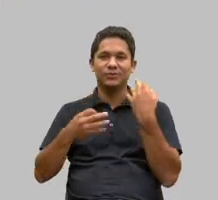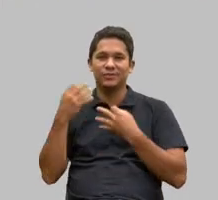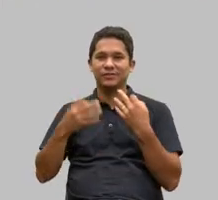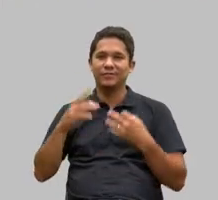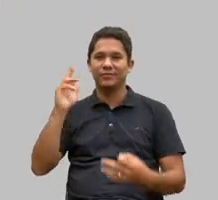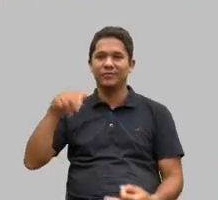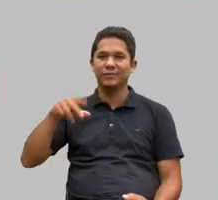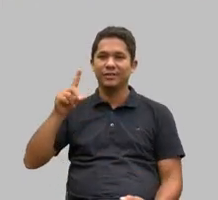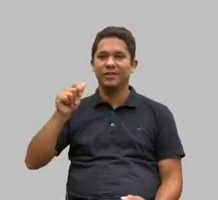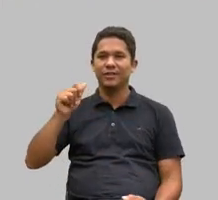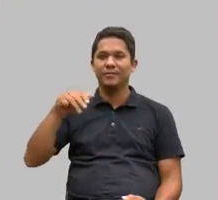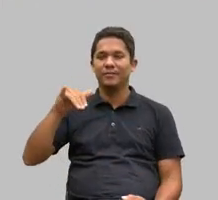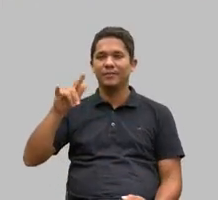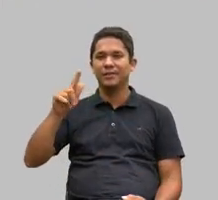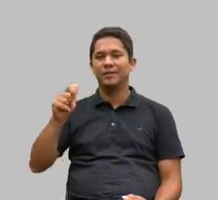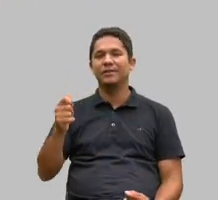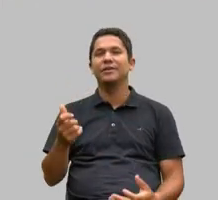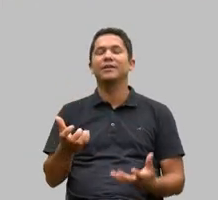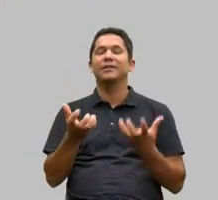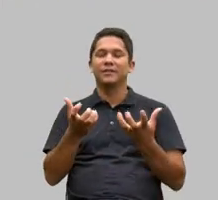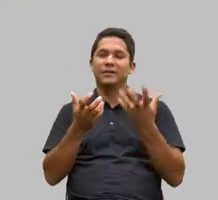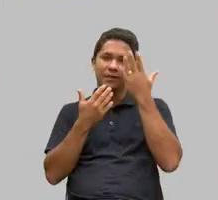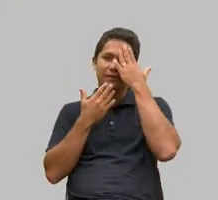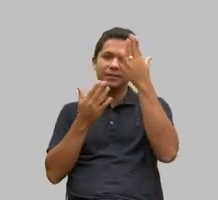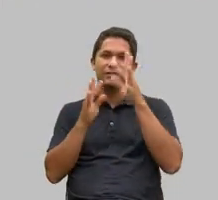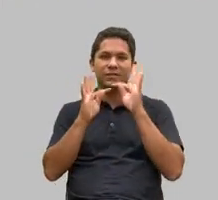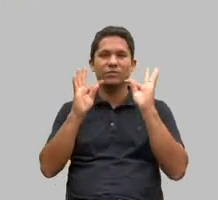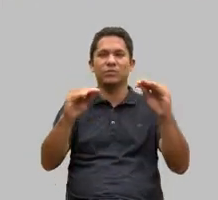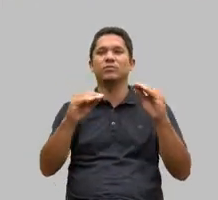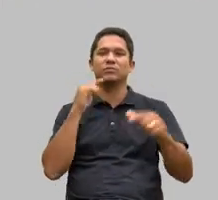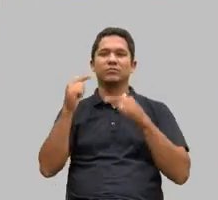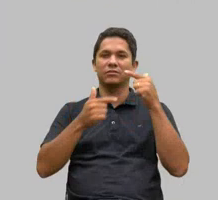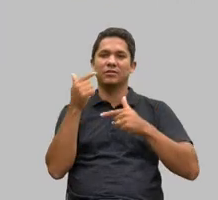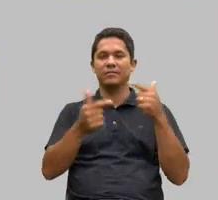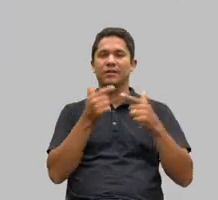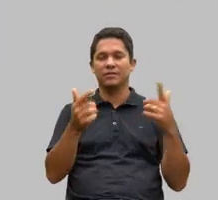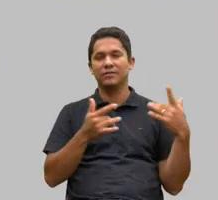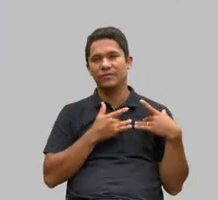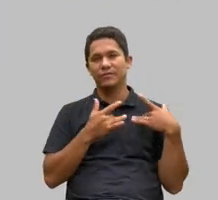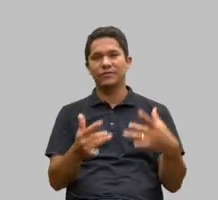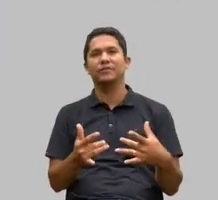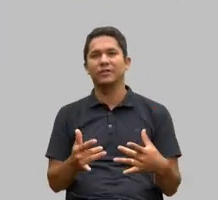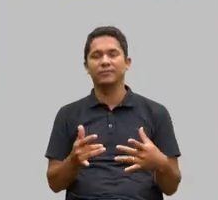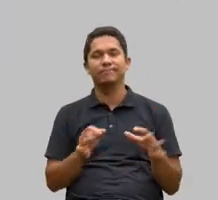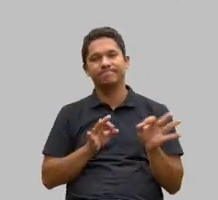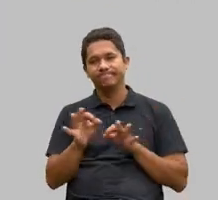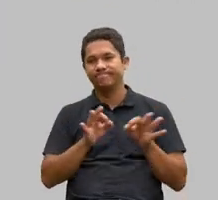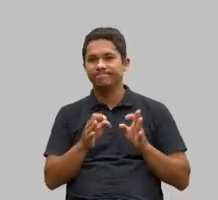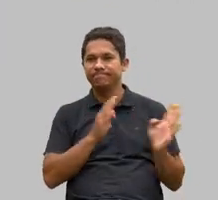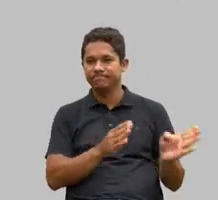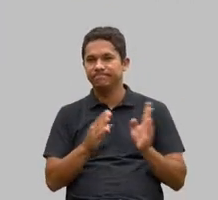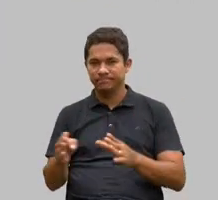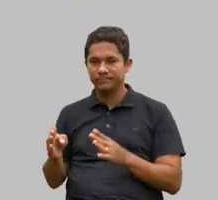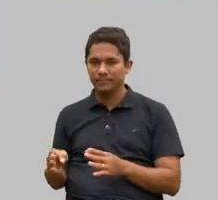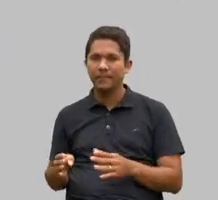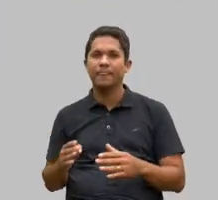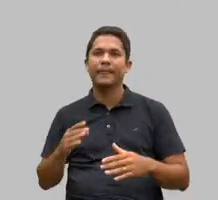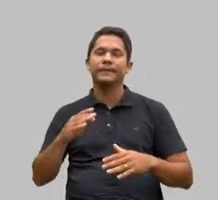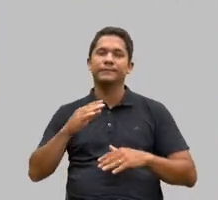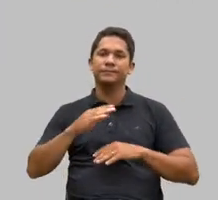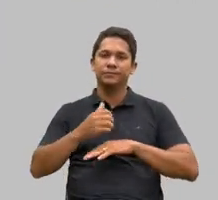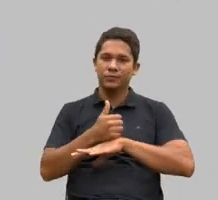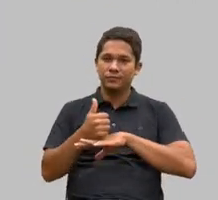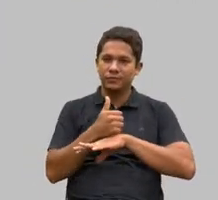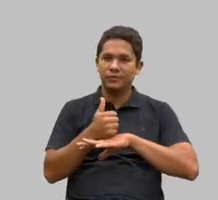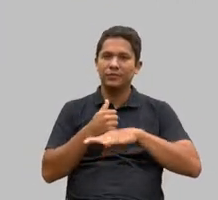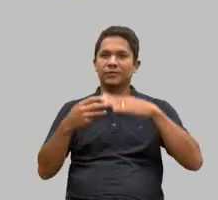pessoas que atuam de forma voluntária em todas as organizações por uma causa social. Como profissional do terceiro setor